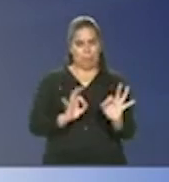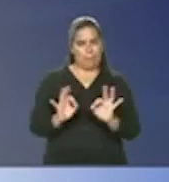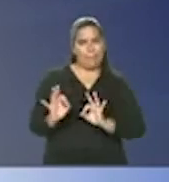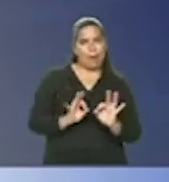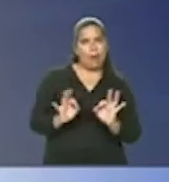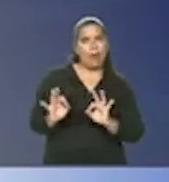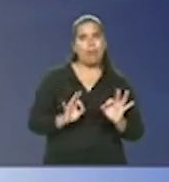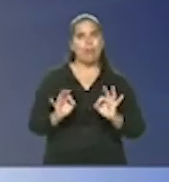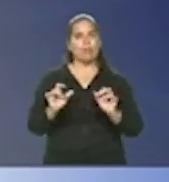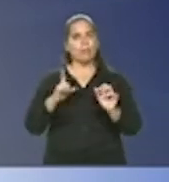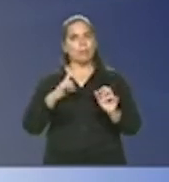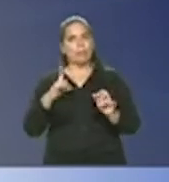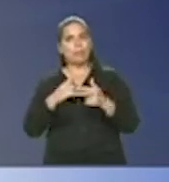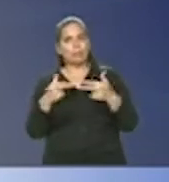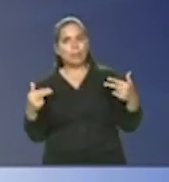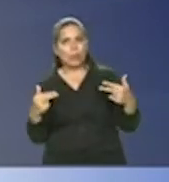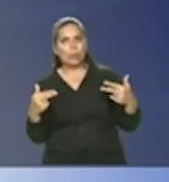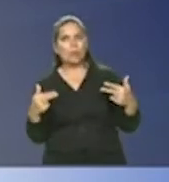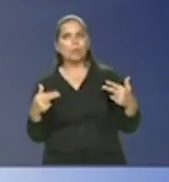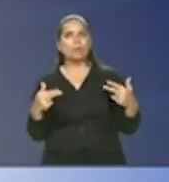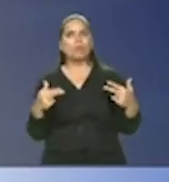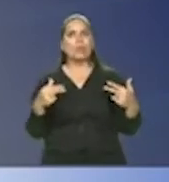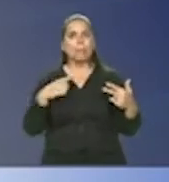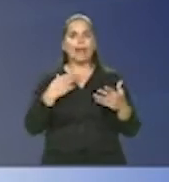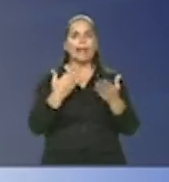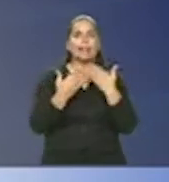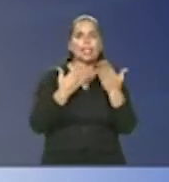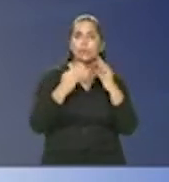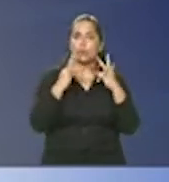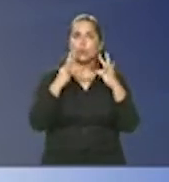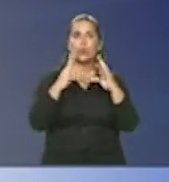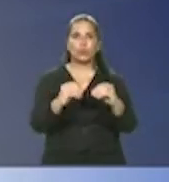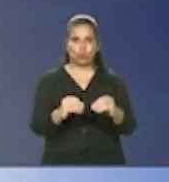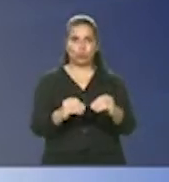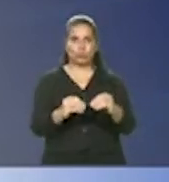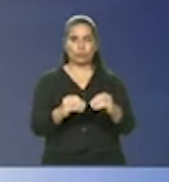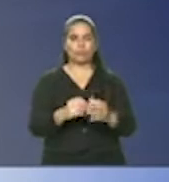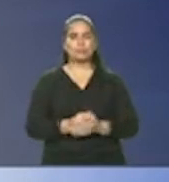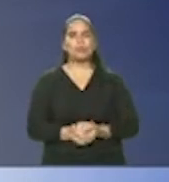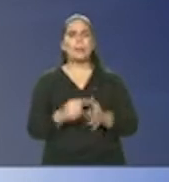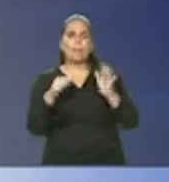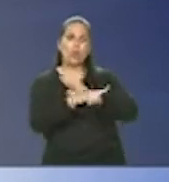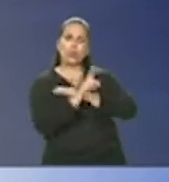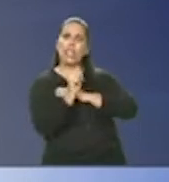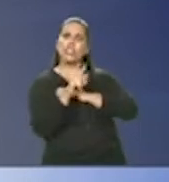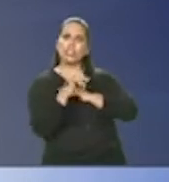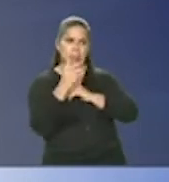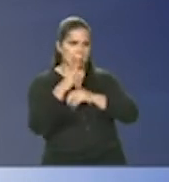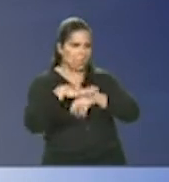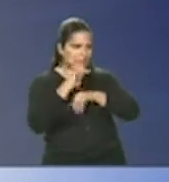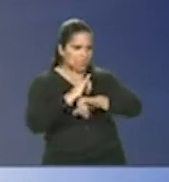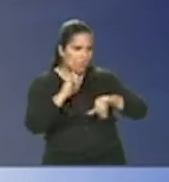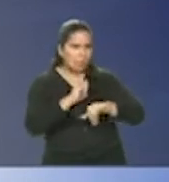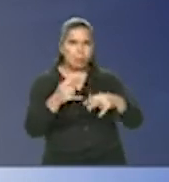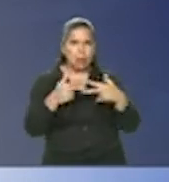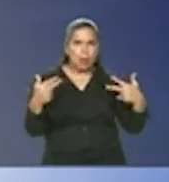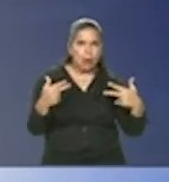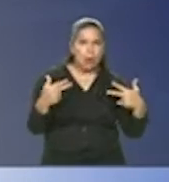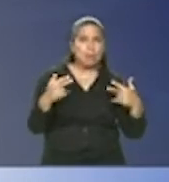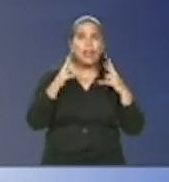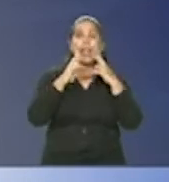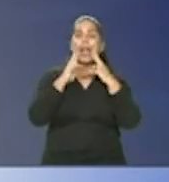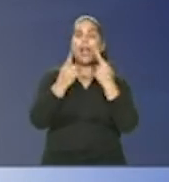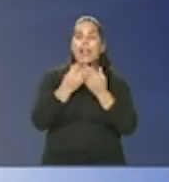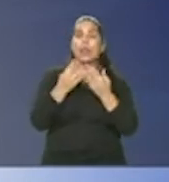equipando para atender a todos eu pergunto Alexandre se tem mais alguma consideração a reunião